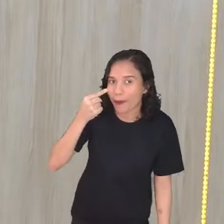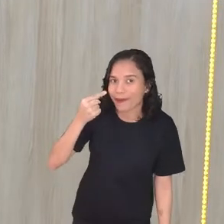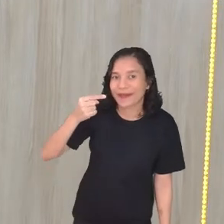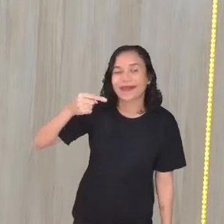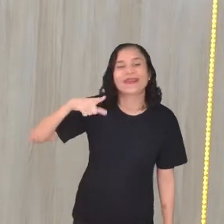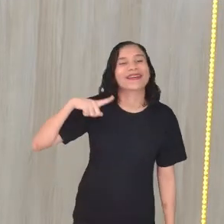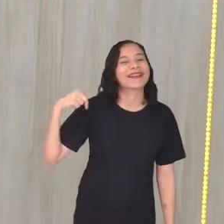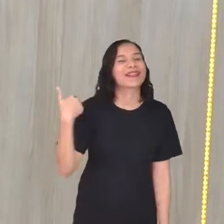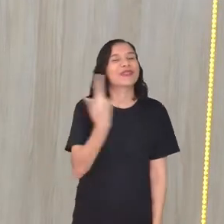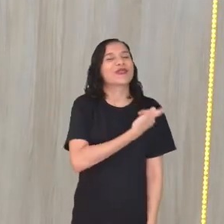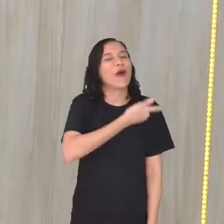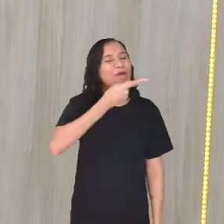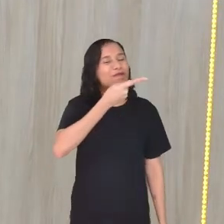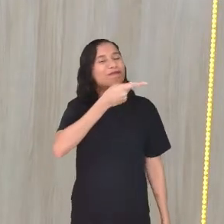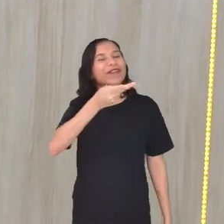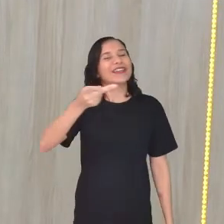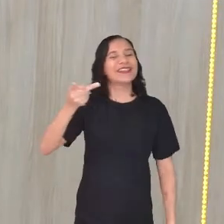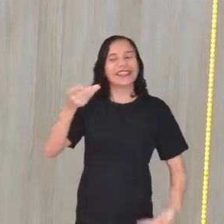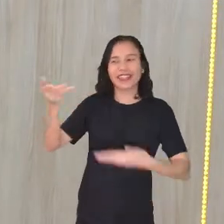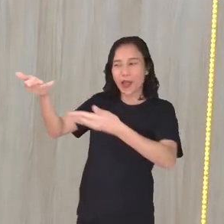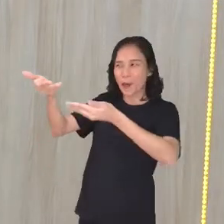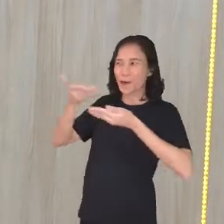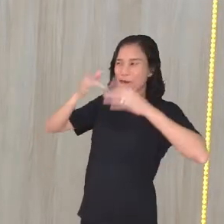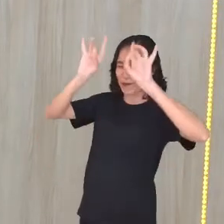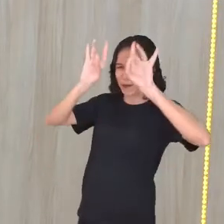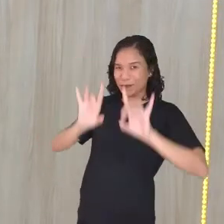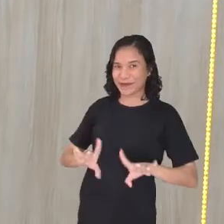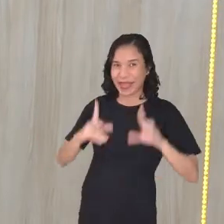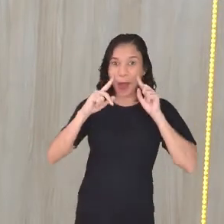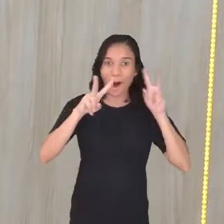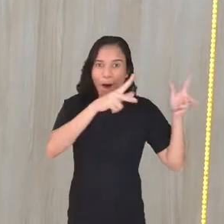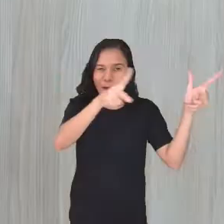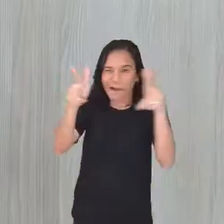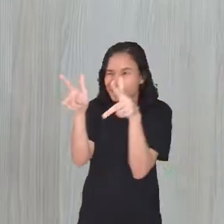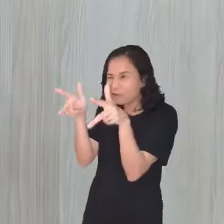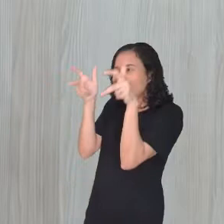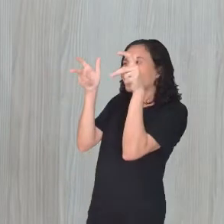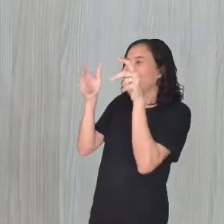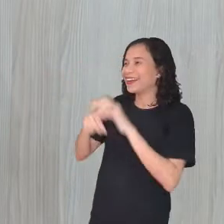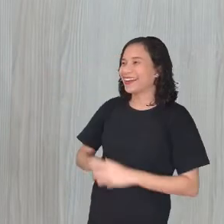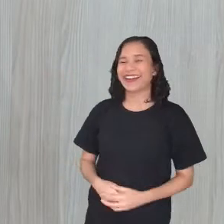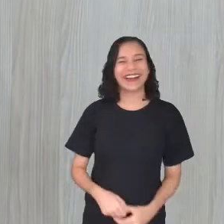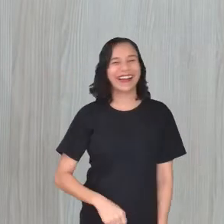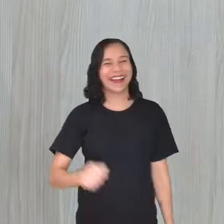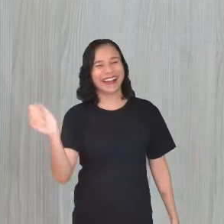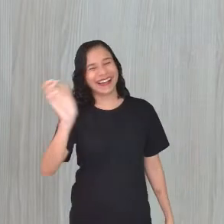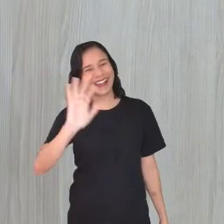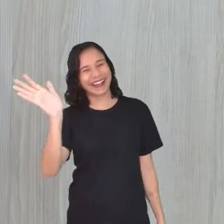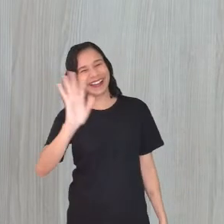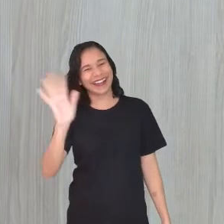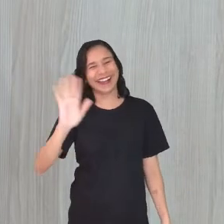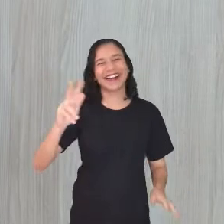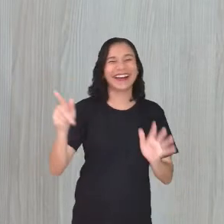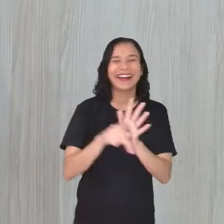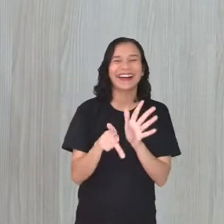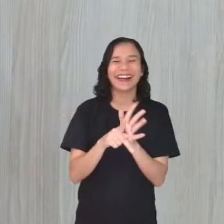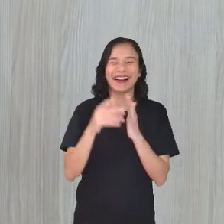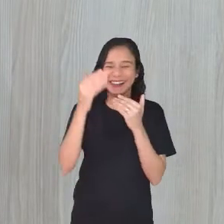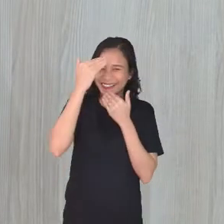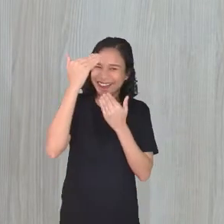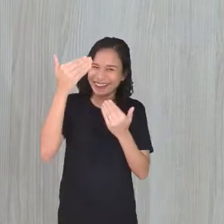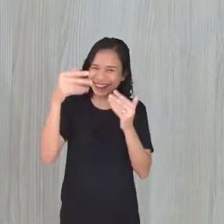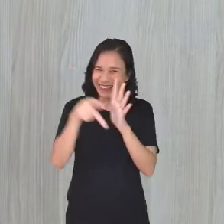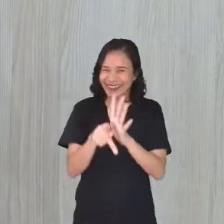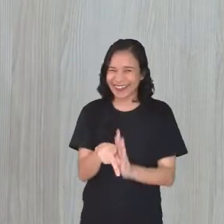nossa visita, né? A convidada especial. Dá um close nela aí, Juninho! Olha aí, Cleitinho! Valeu, hein,